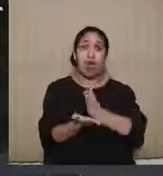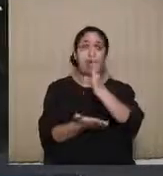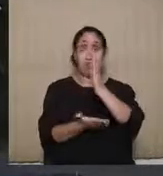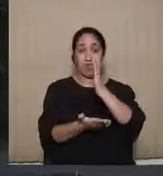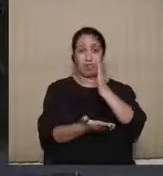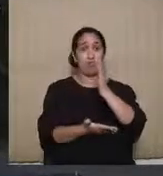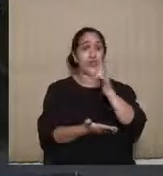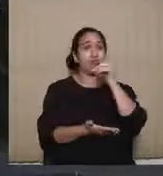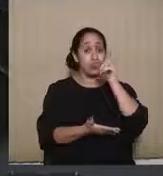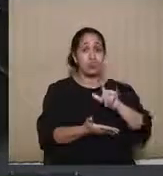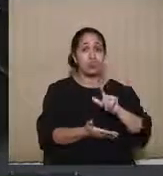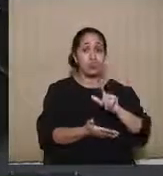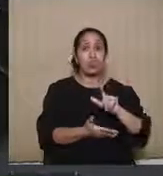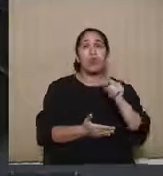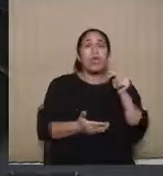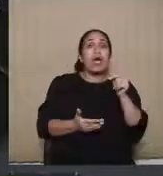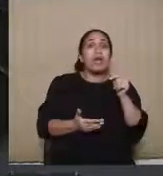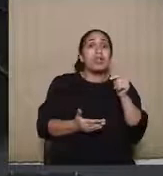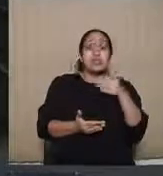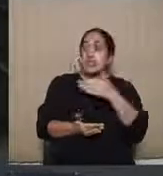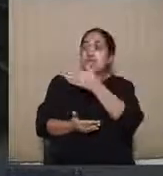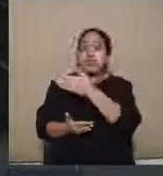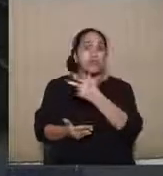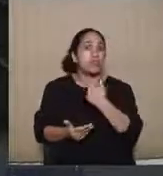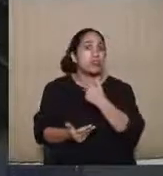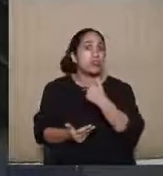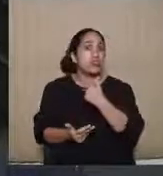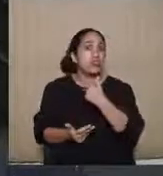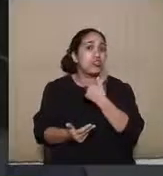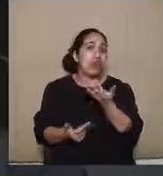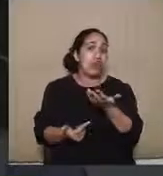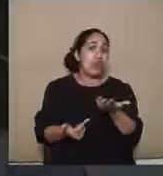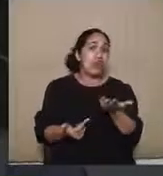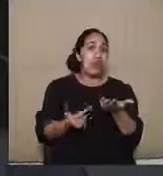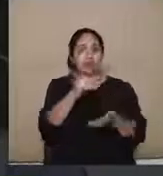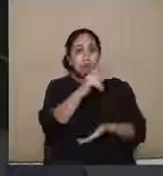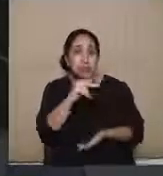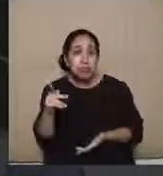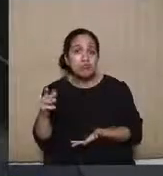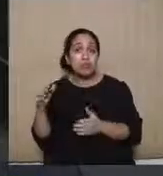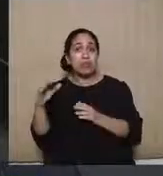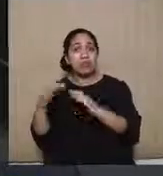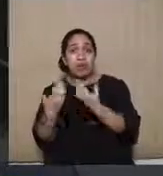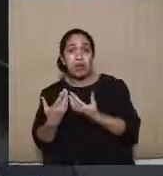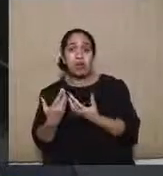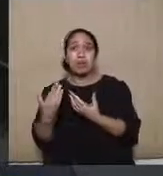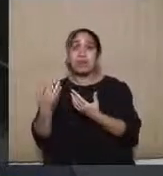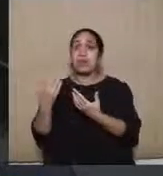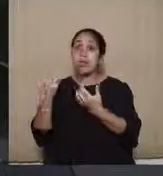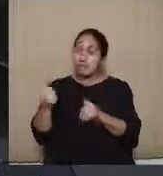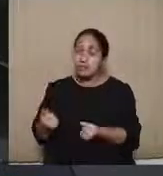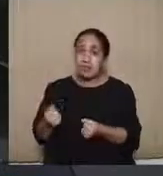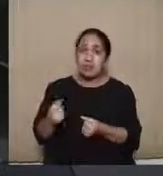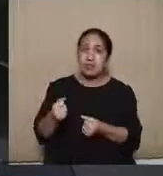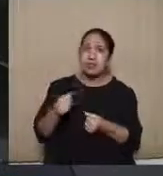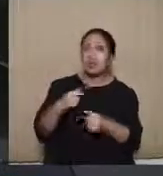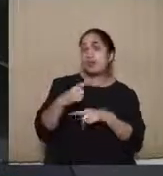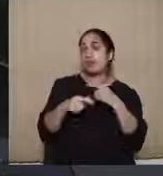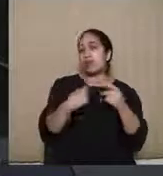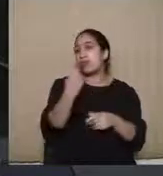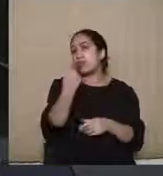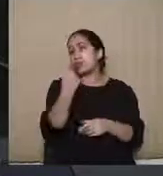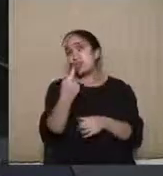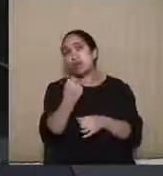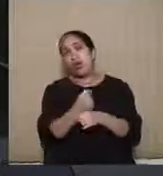e não podia ocupar, o presidente da Câmara assumiu, aí no final ele ficou um ano, um ano e meio fora, aí foi retirado